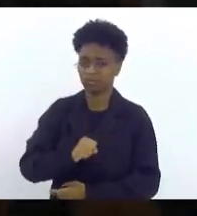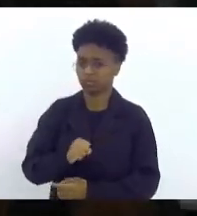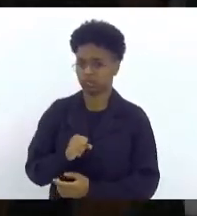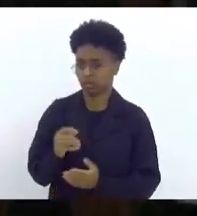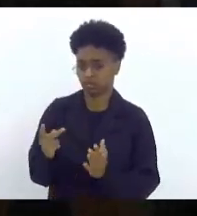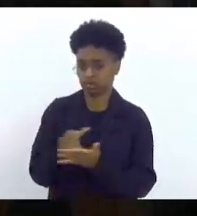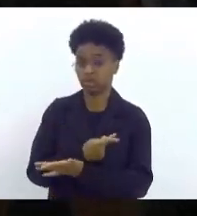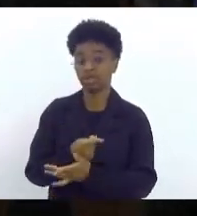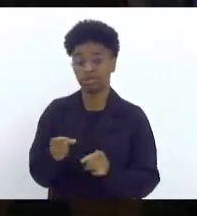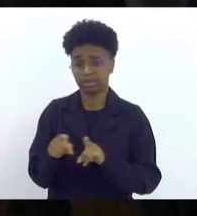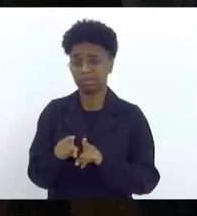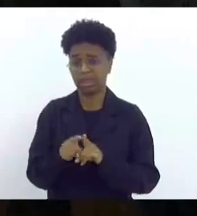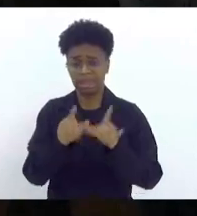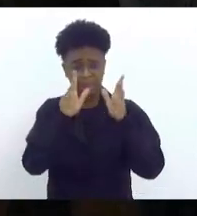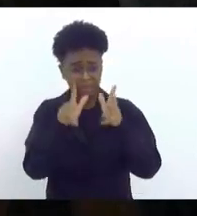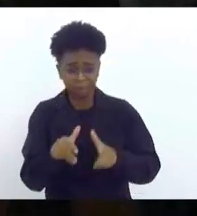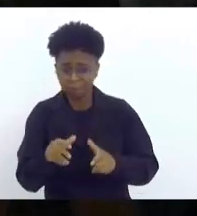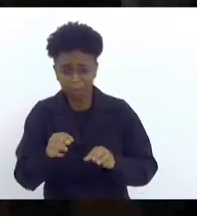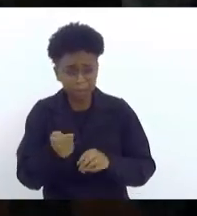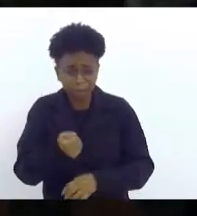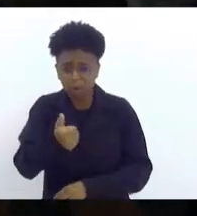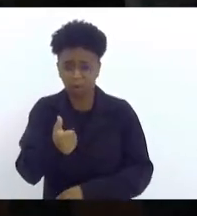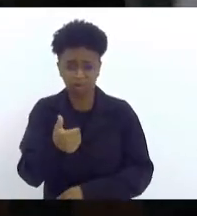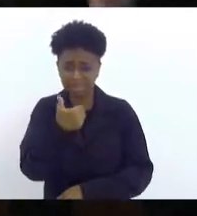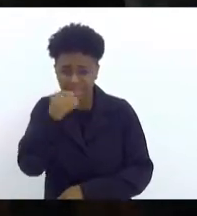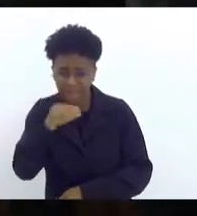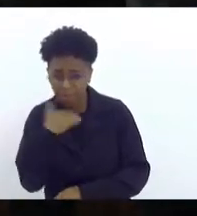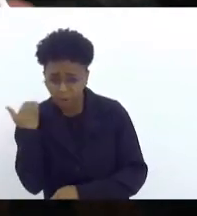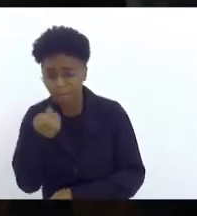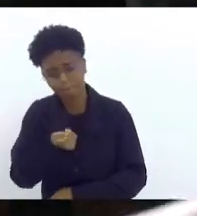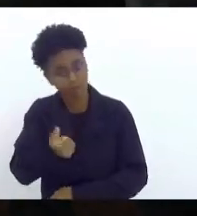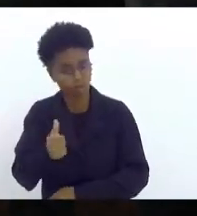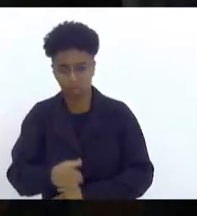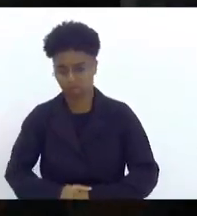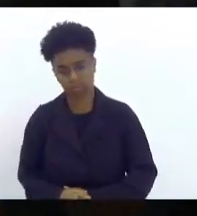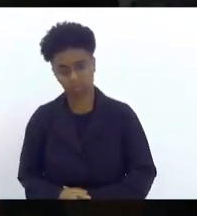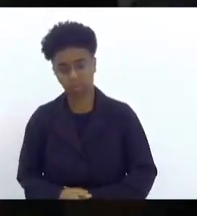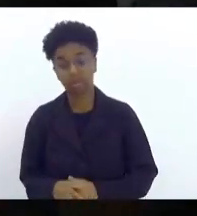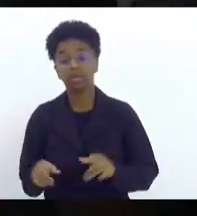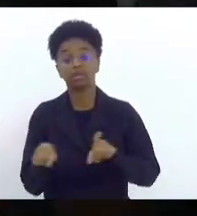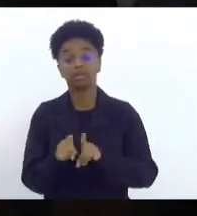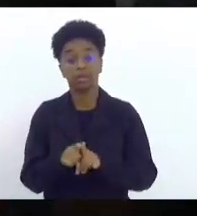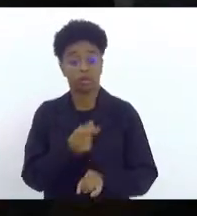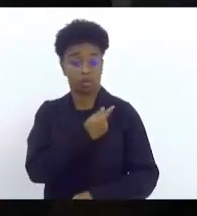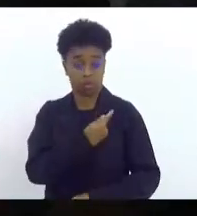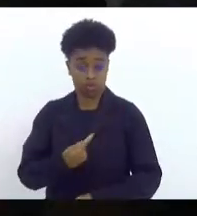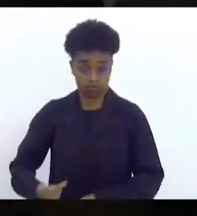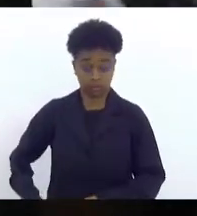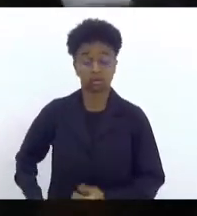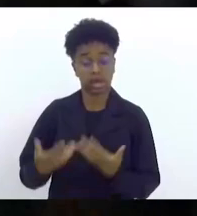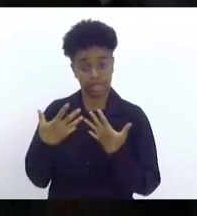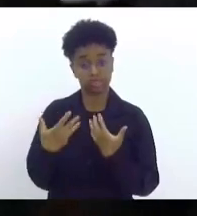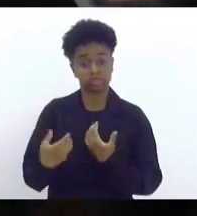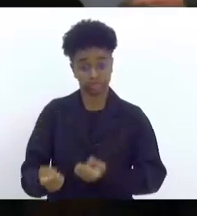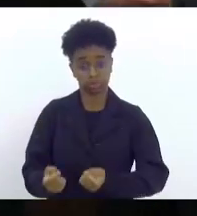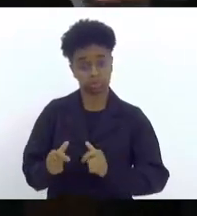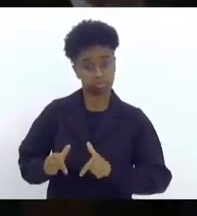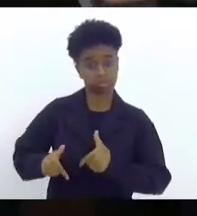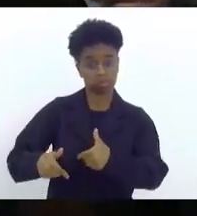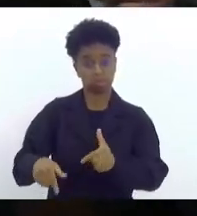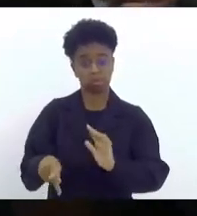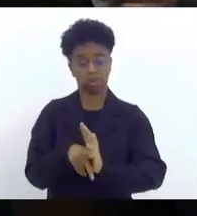a faxina foi pouca, 10 vagabundos foram poucos mortos. E o governador abraçou a ação